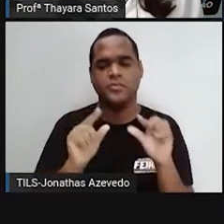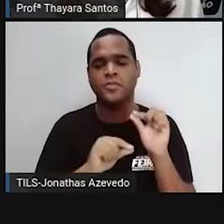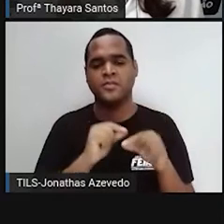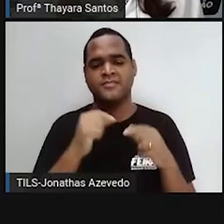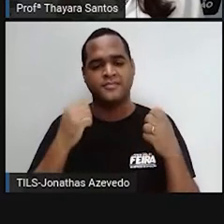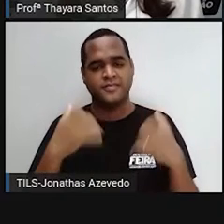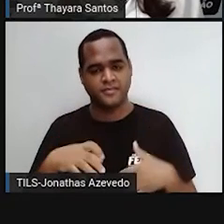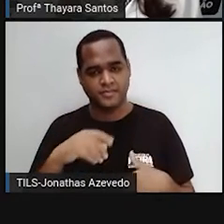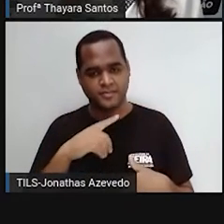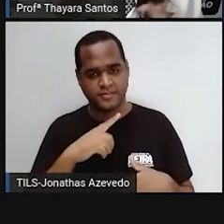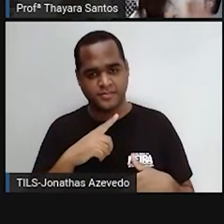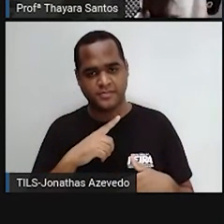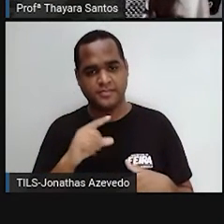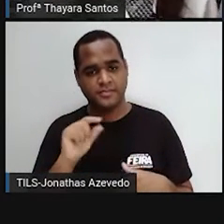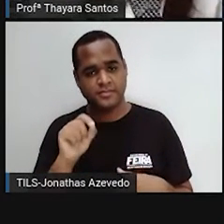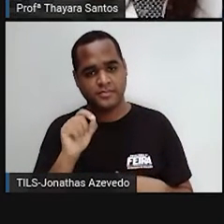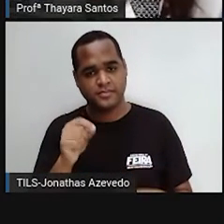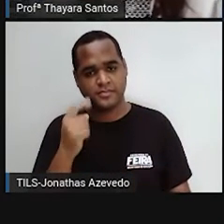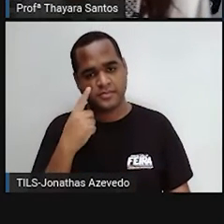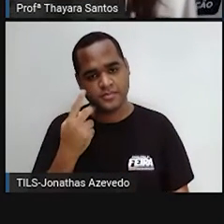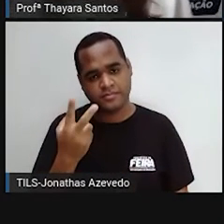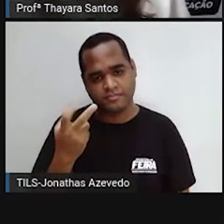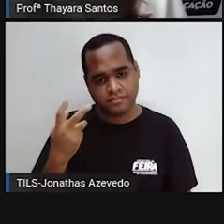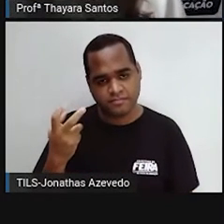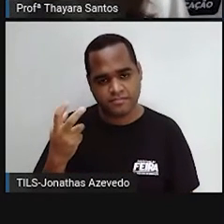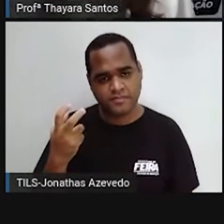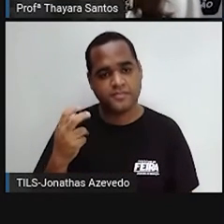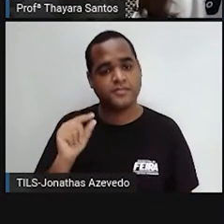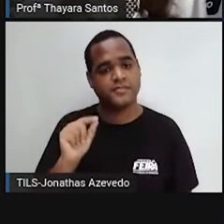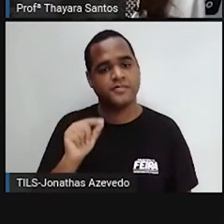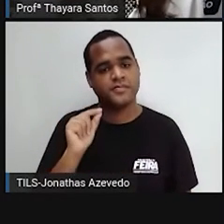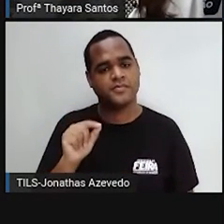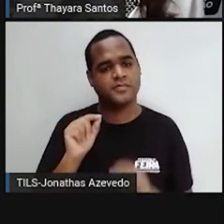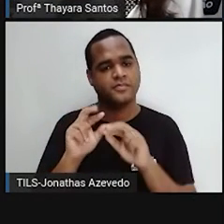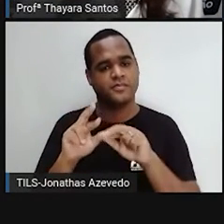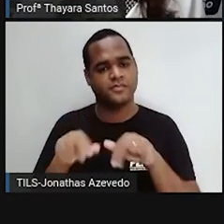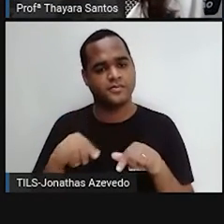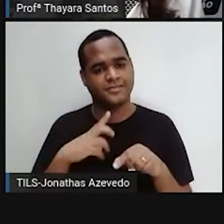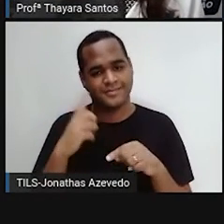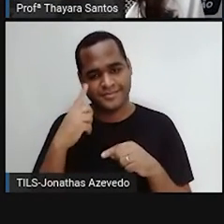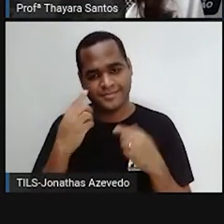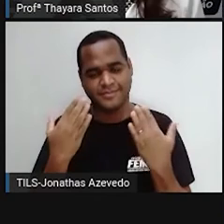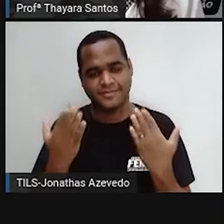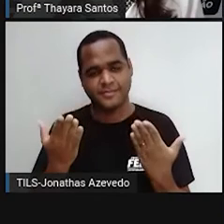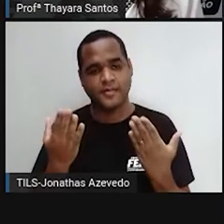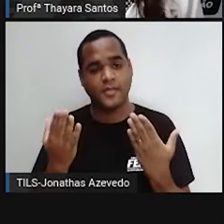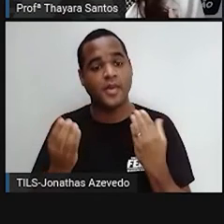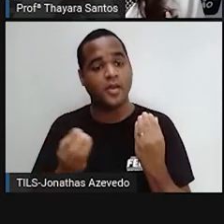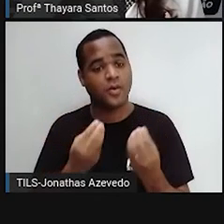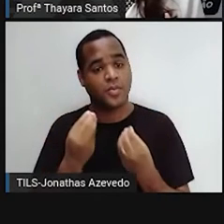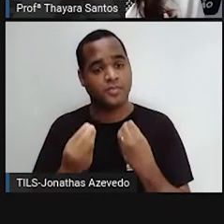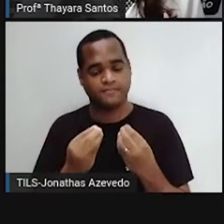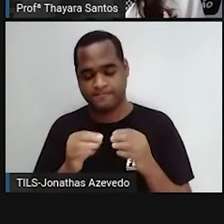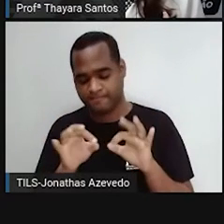Se a gente olha aqui para a imagem, a já consegue perceber algumas coisas. a primeira delas é a forma. A forma da célula eucariótica animal,